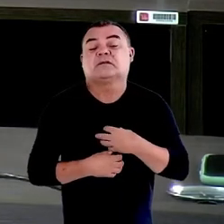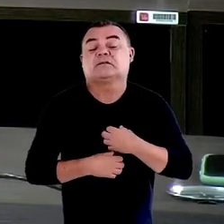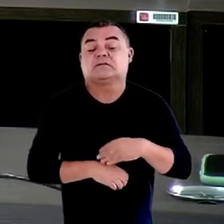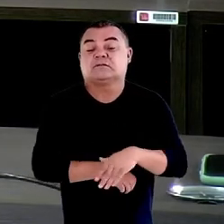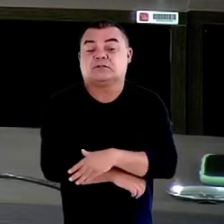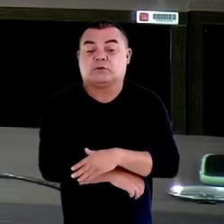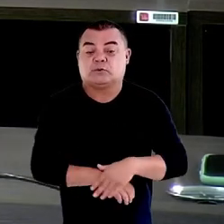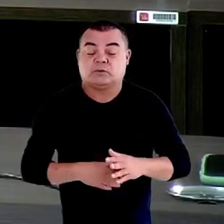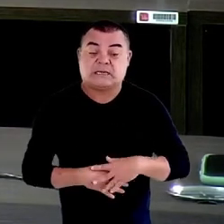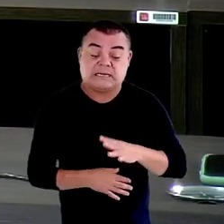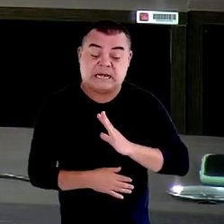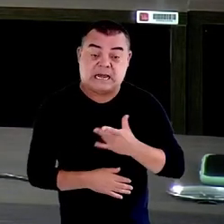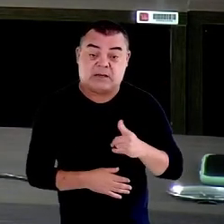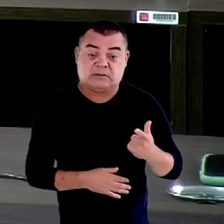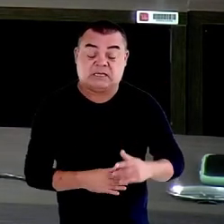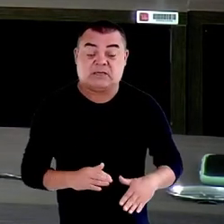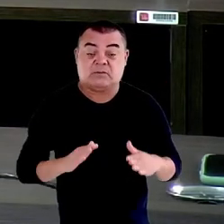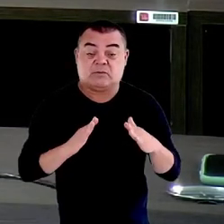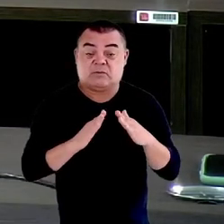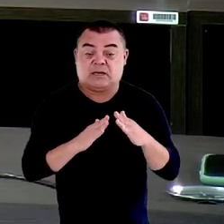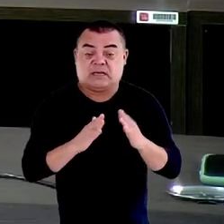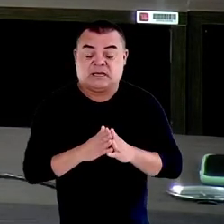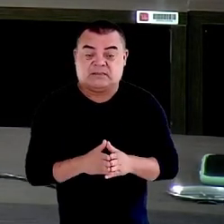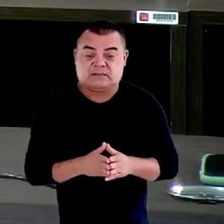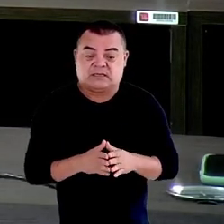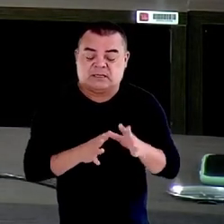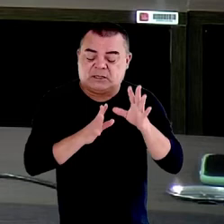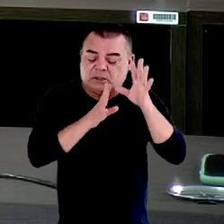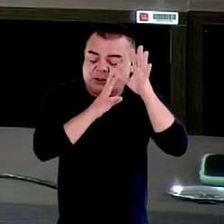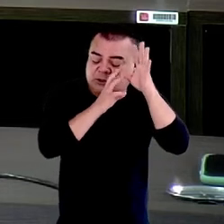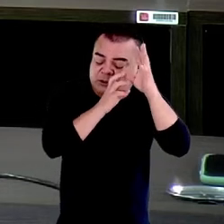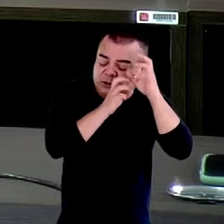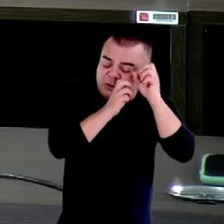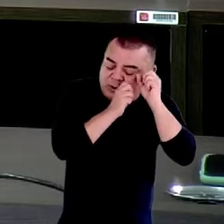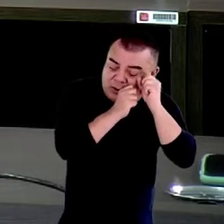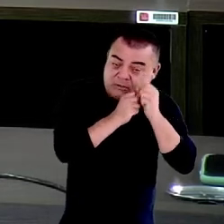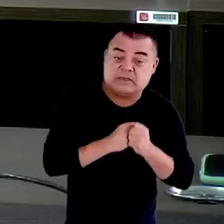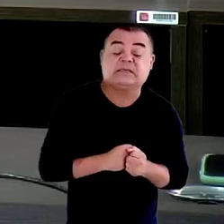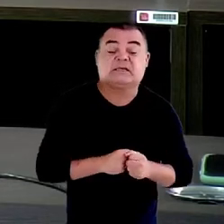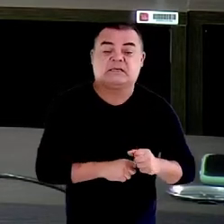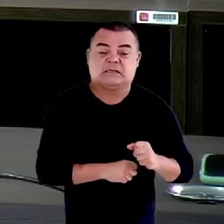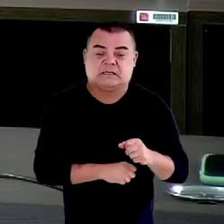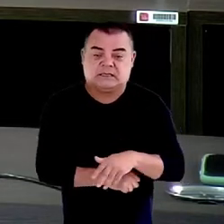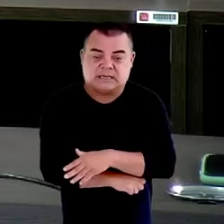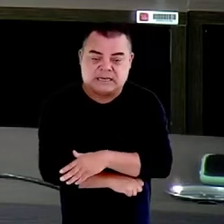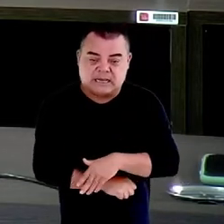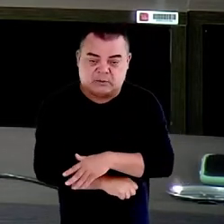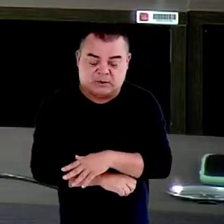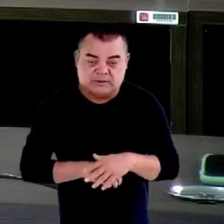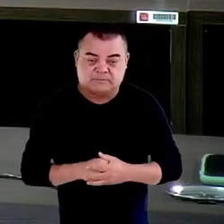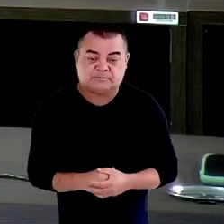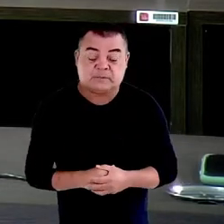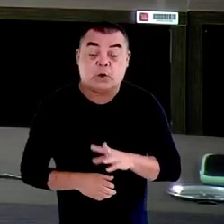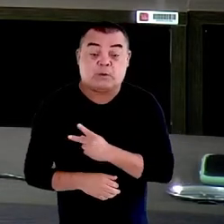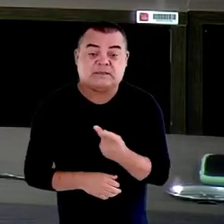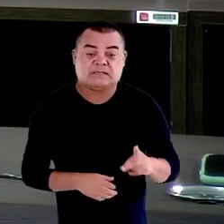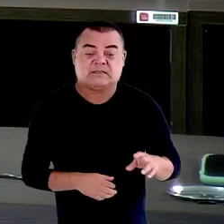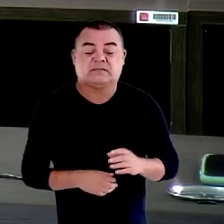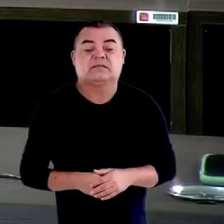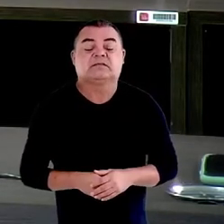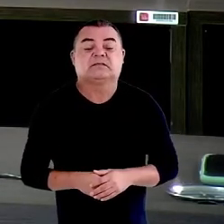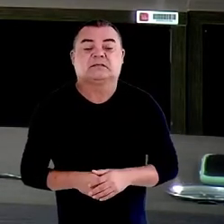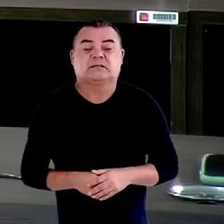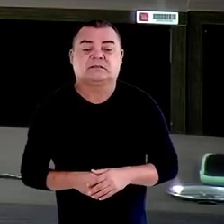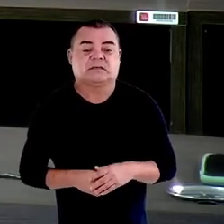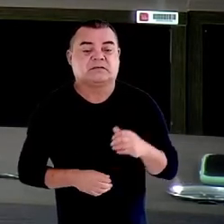não têm um teto, dormem e o presidente da Associação do Ministério Público